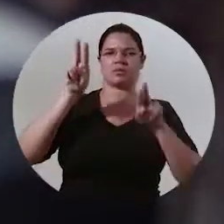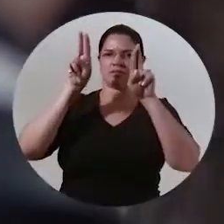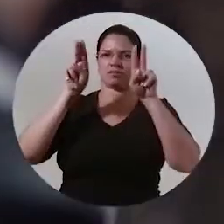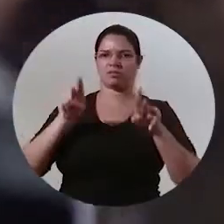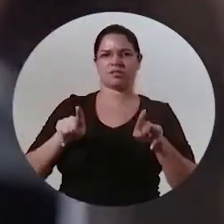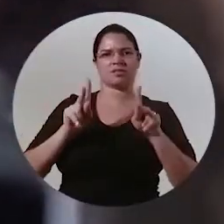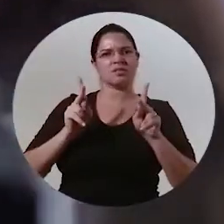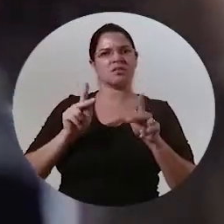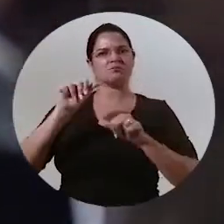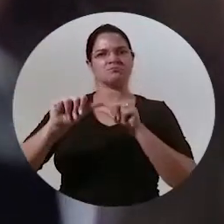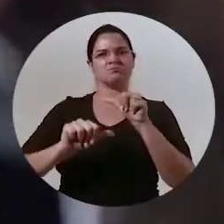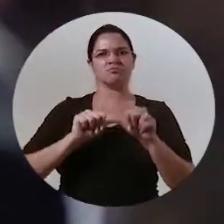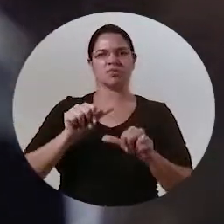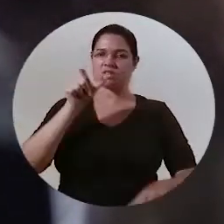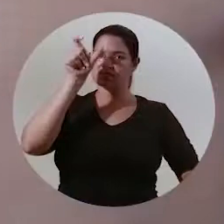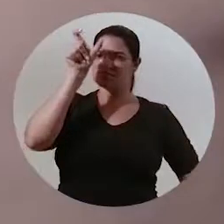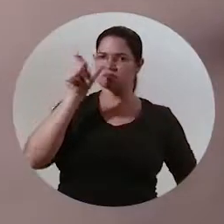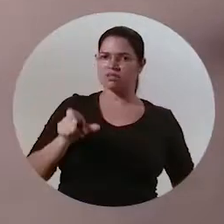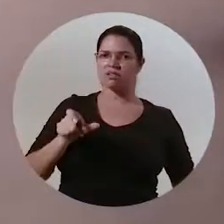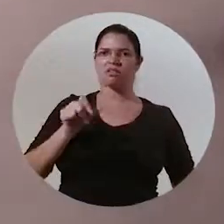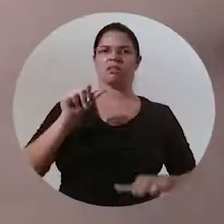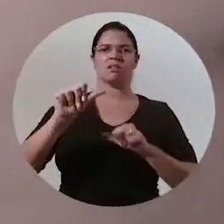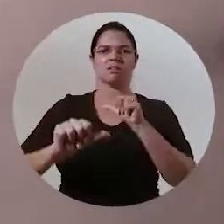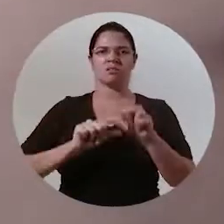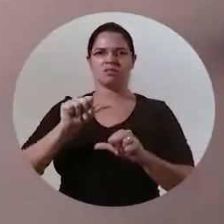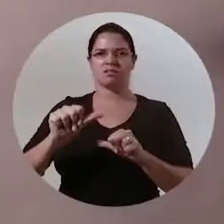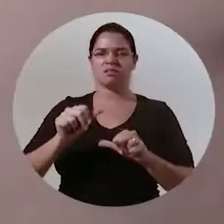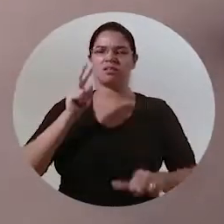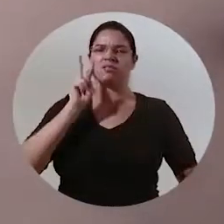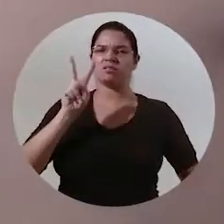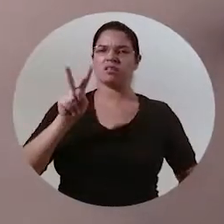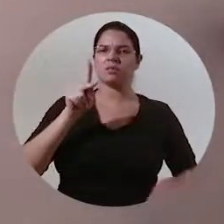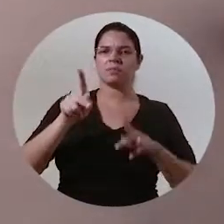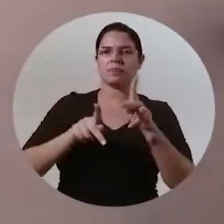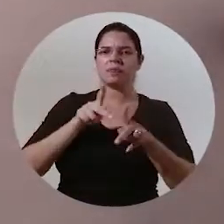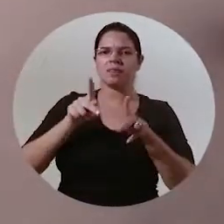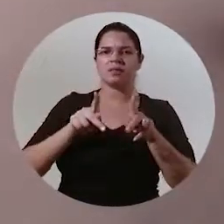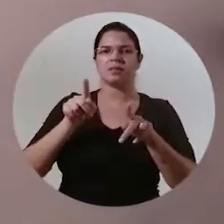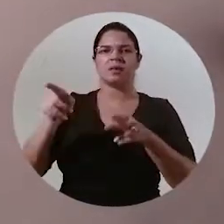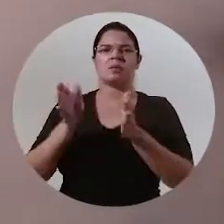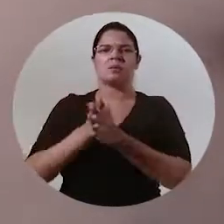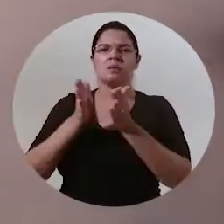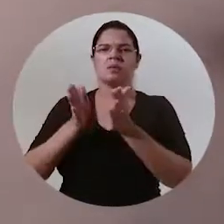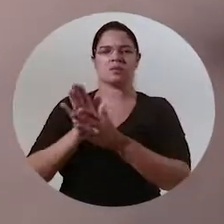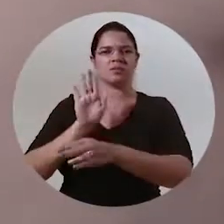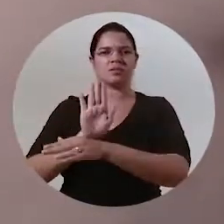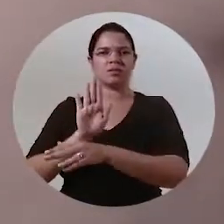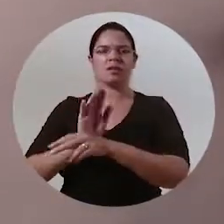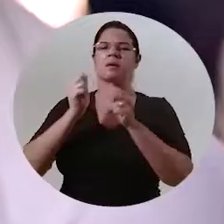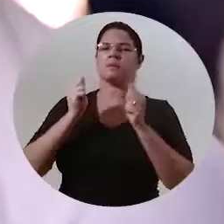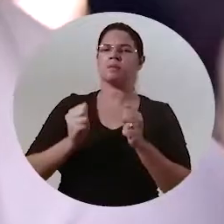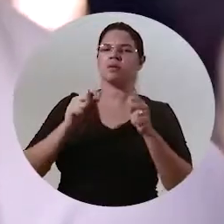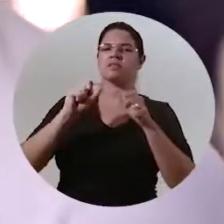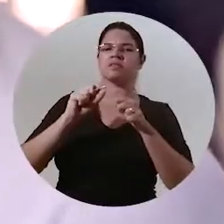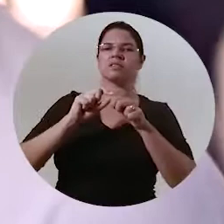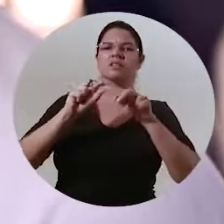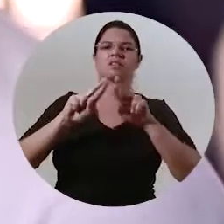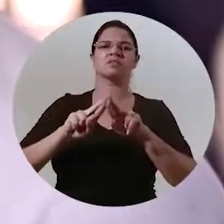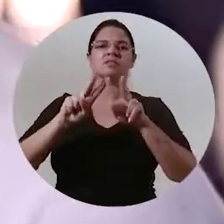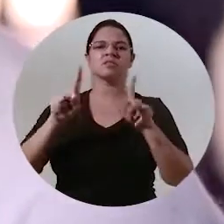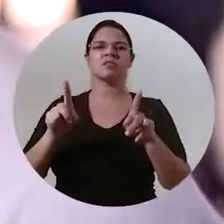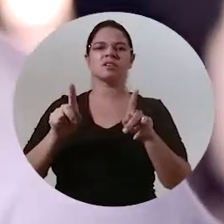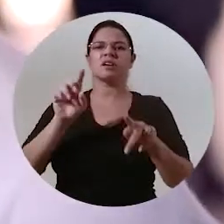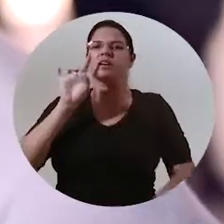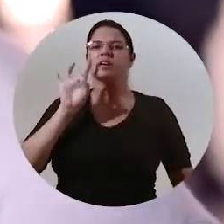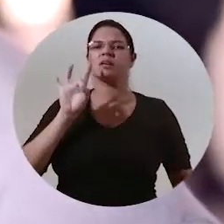seremos os mesmos O ser humano muda de ver tantas pessoas carentes sendo ajudadas Você pode fazer